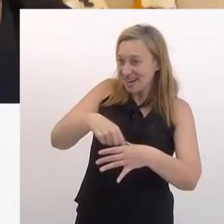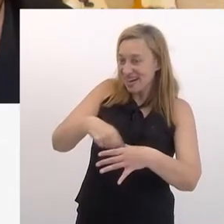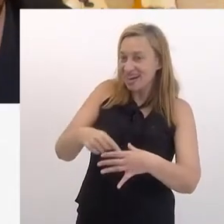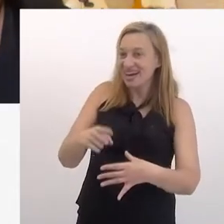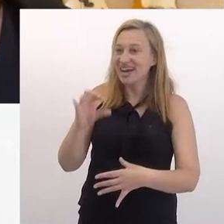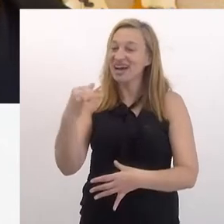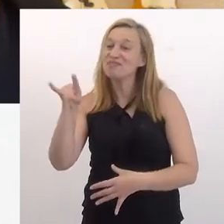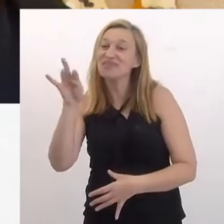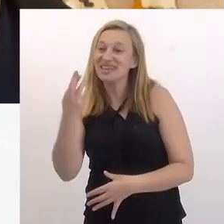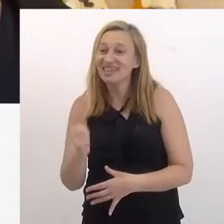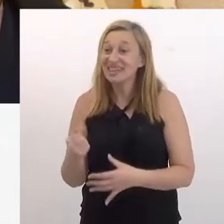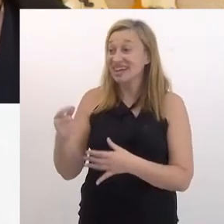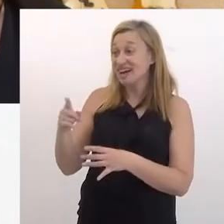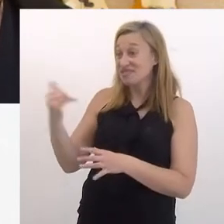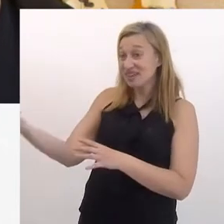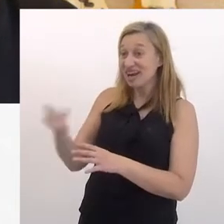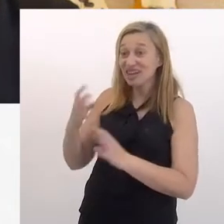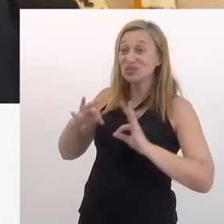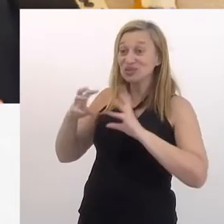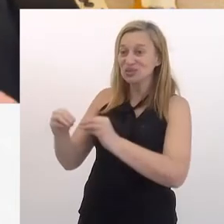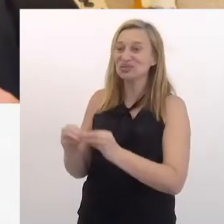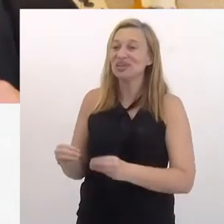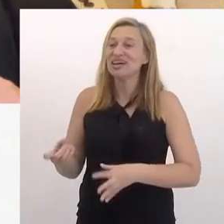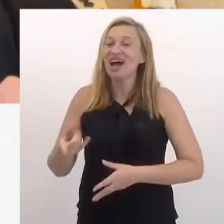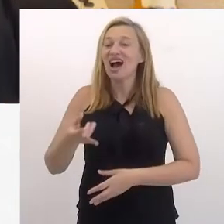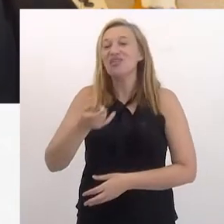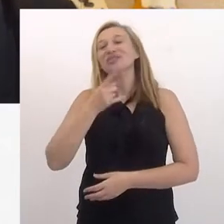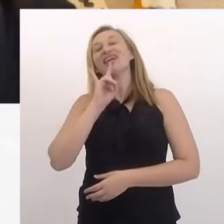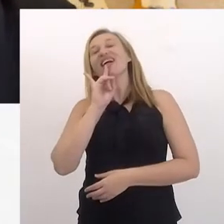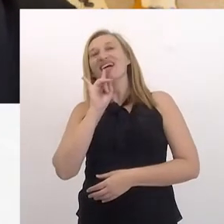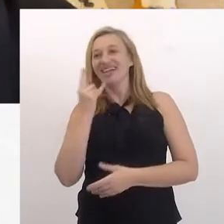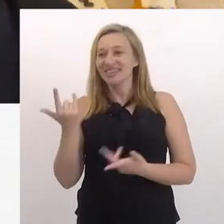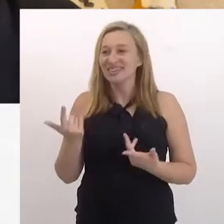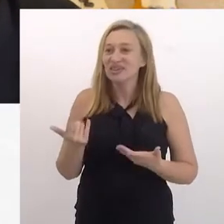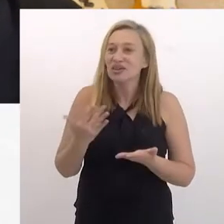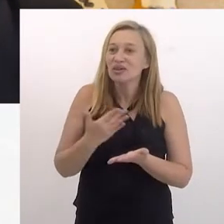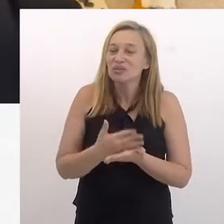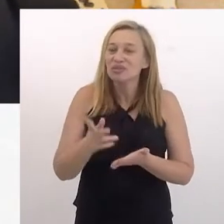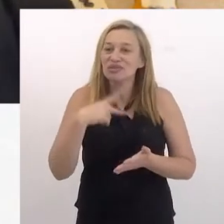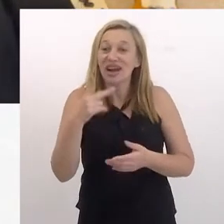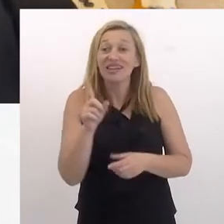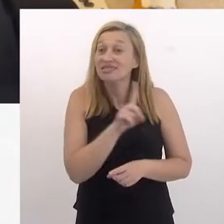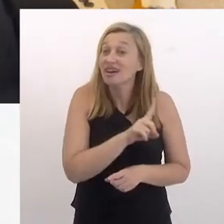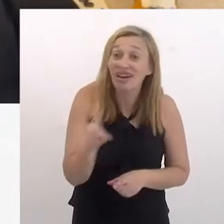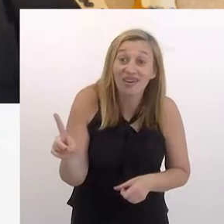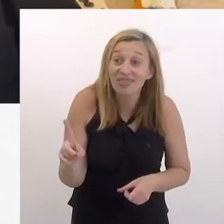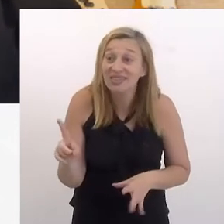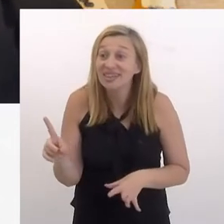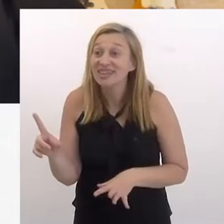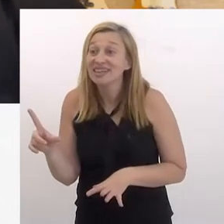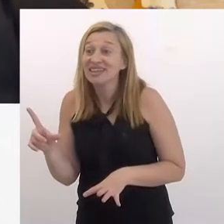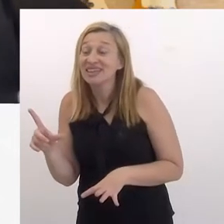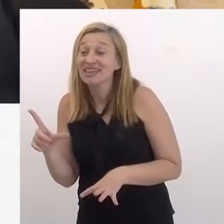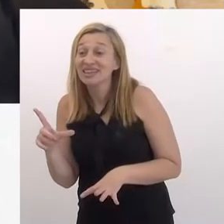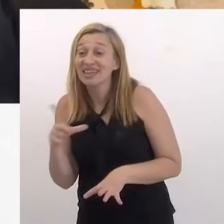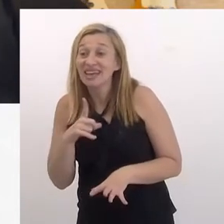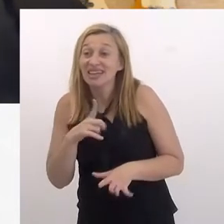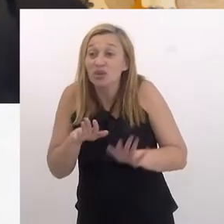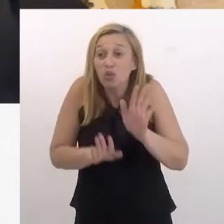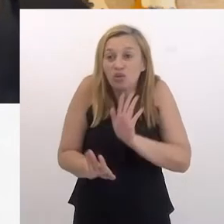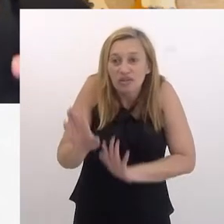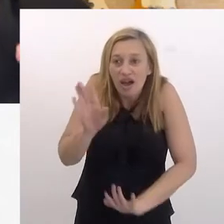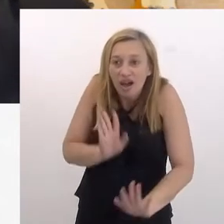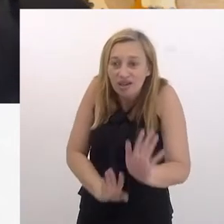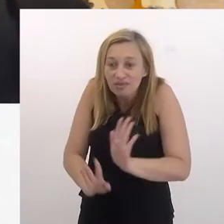caipirinha que ele vai contar tudo para a gente. Eu sei que o menino tomou uma caipirinha. E aí começou a dizer não, é que tem...